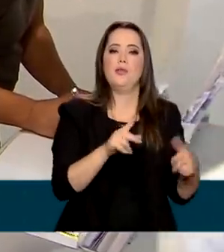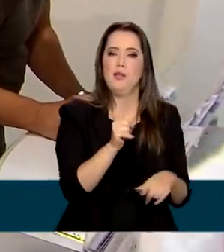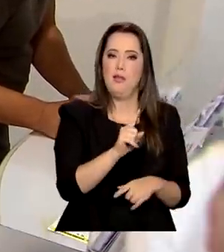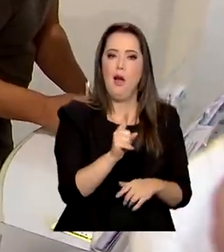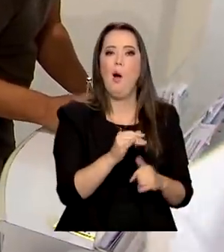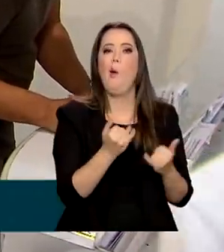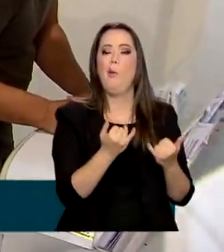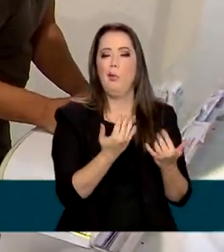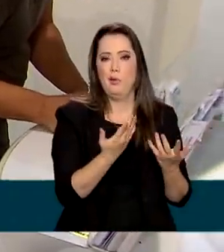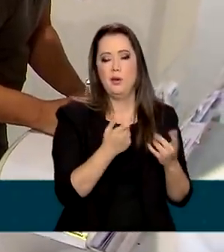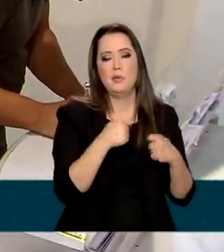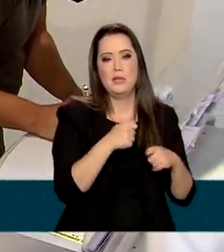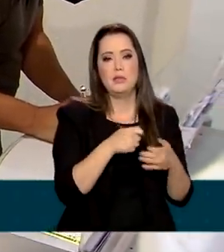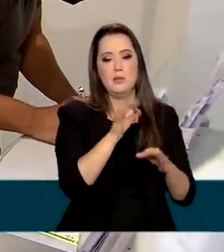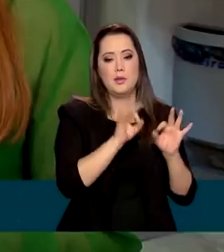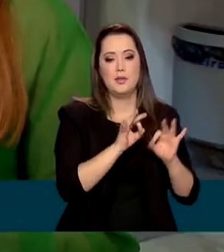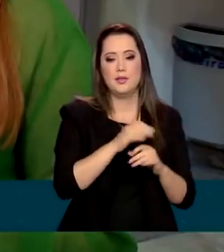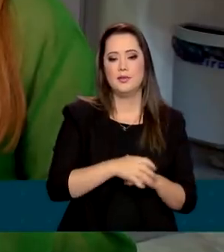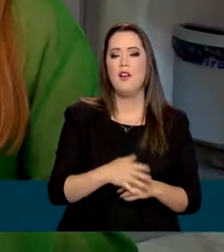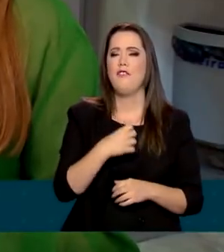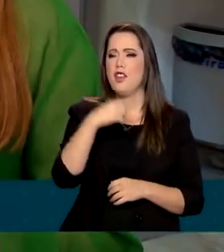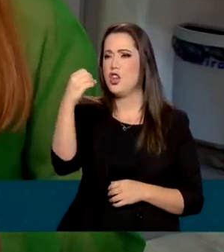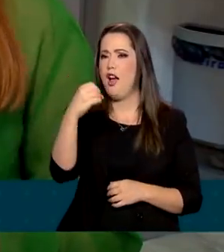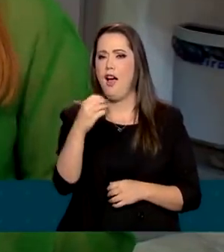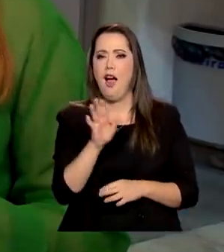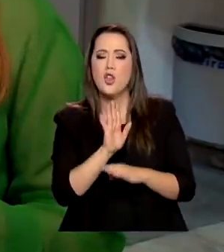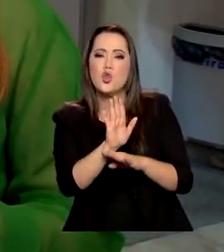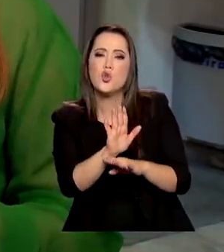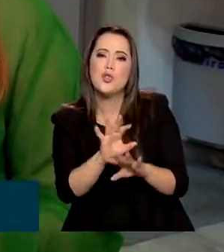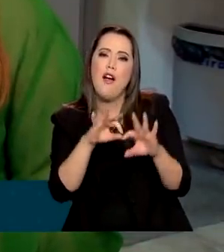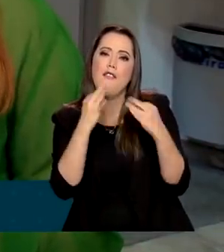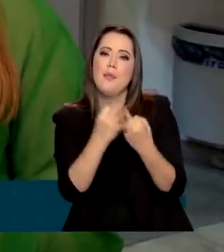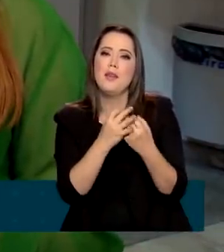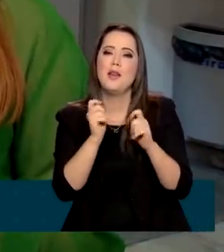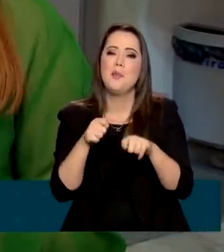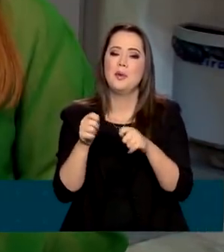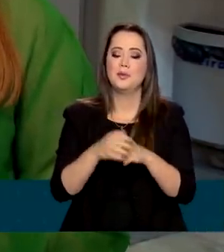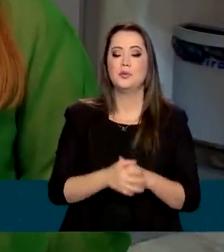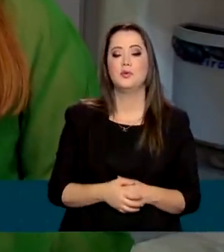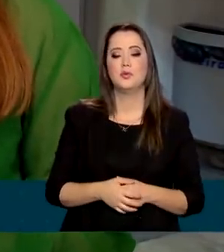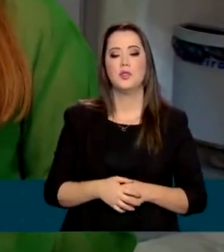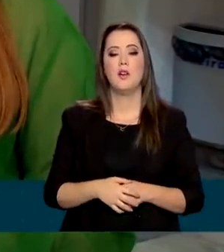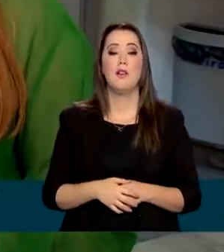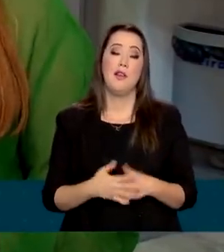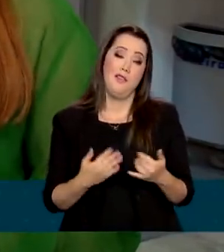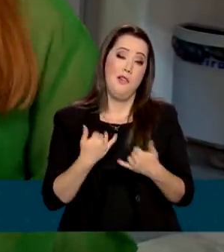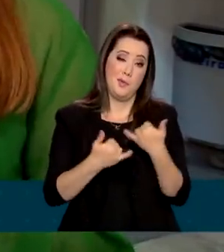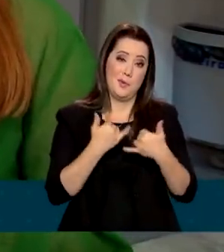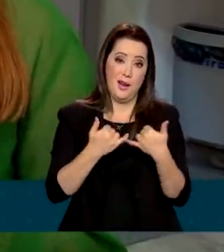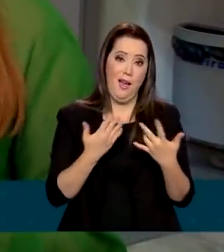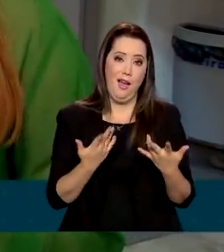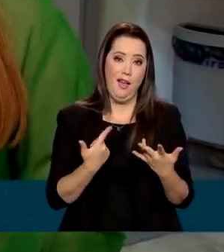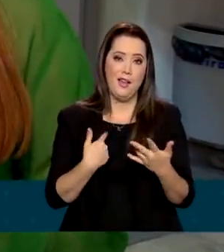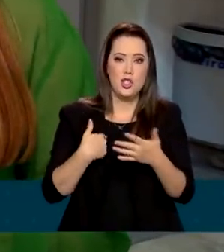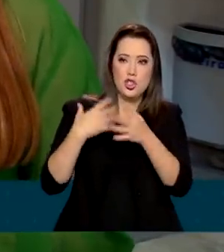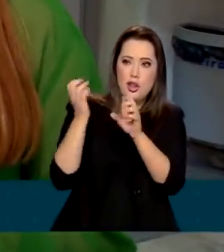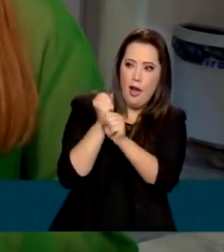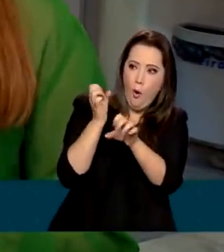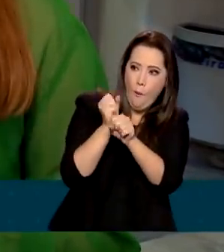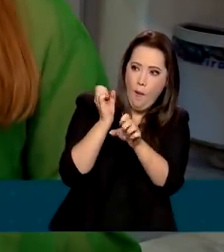viajar muito. Aí dá para fazer muita coisa, né? E vamos brincar de fazer as contas e deixar a imaginação correr solta.